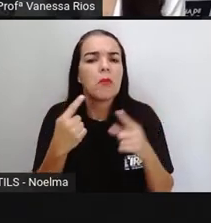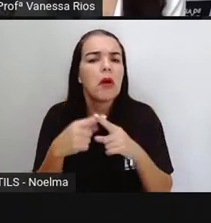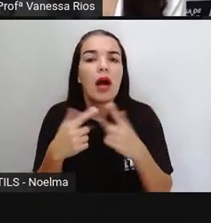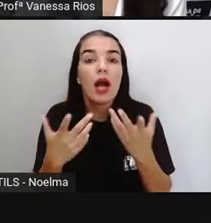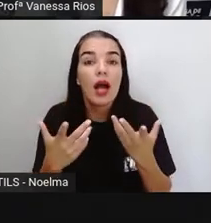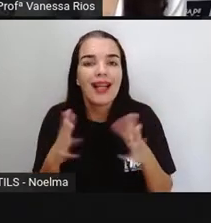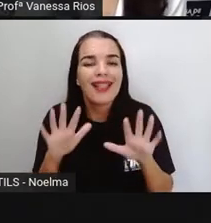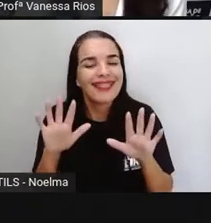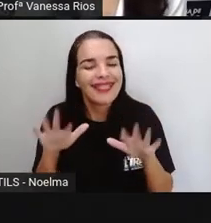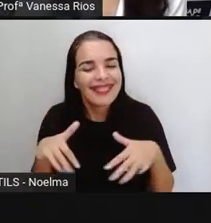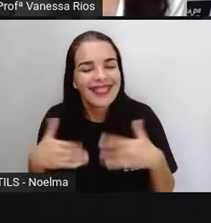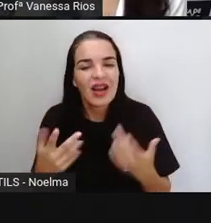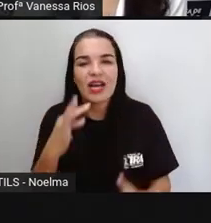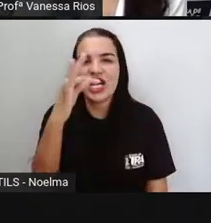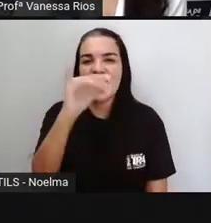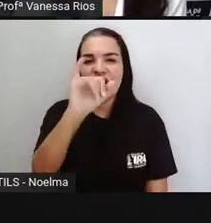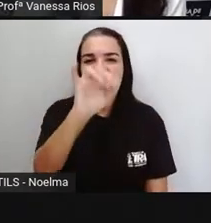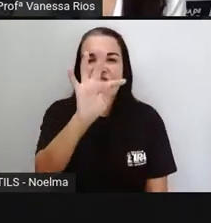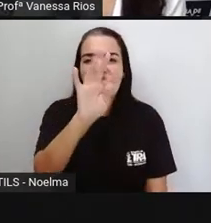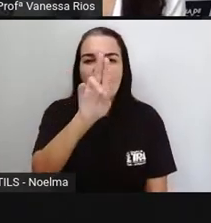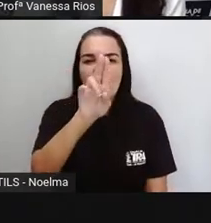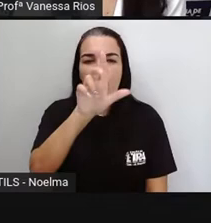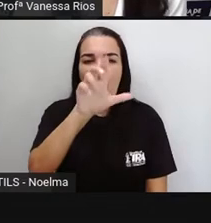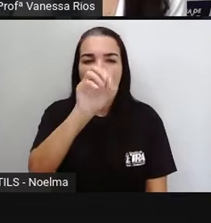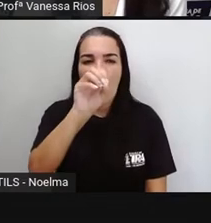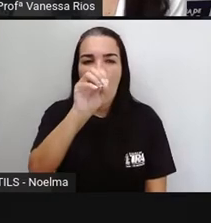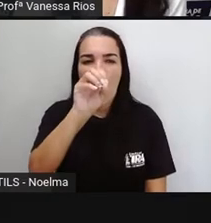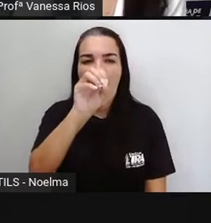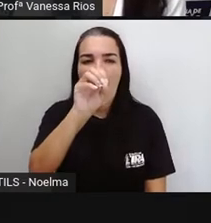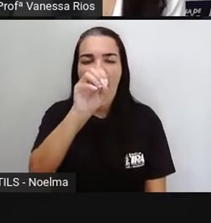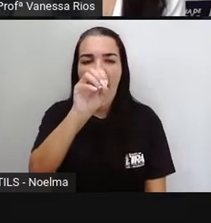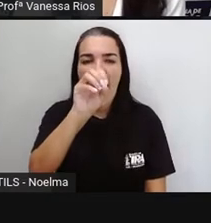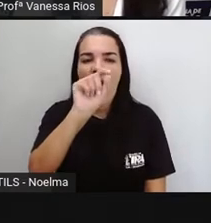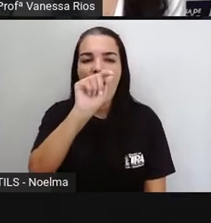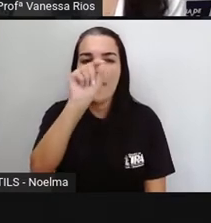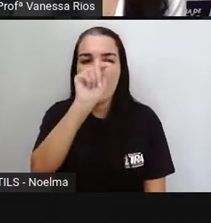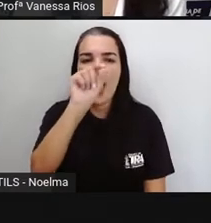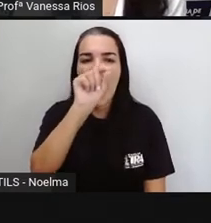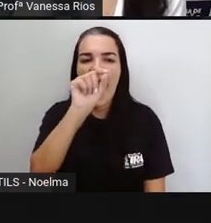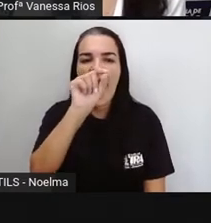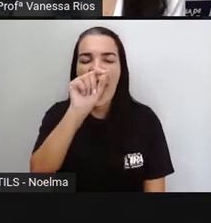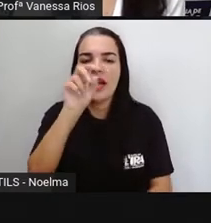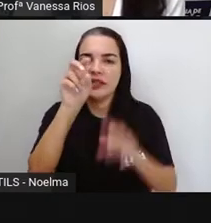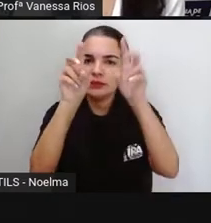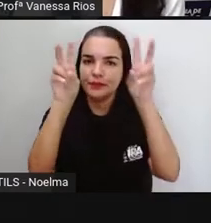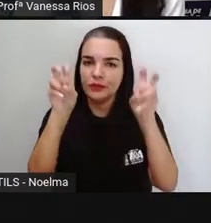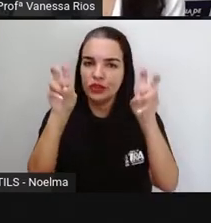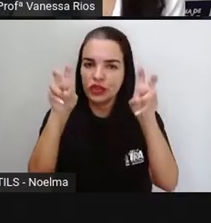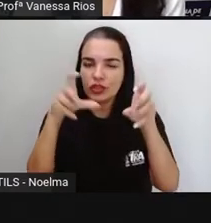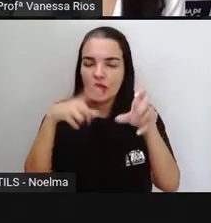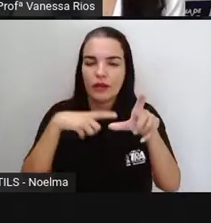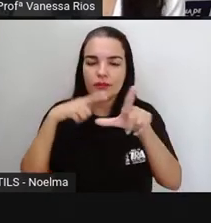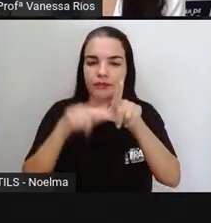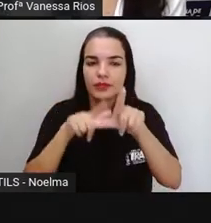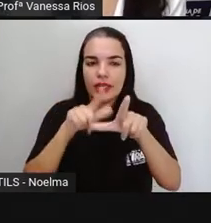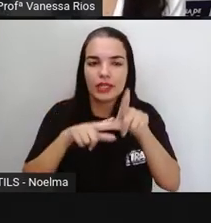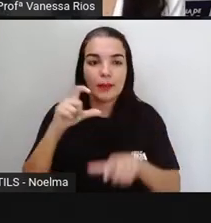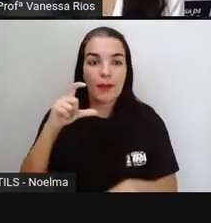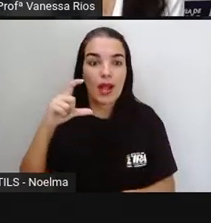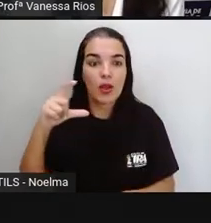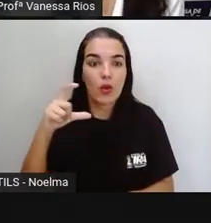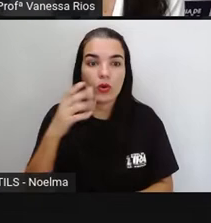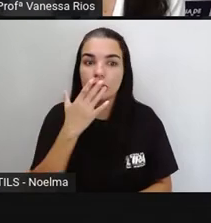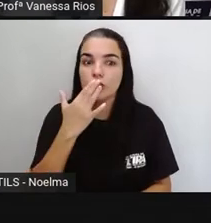falando do título e vem em letras maiores e letras mais escuras, né? Para chamar a atenção do leitor.